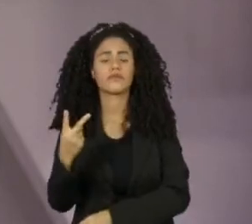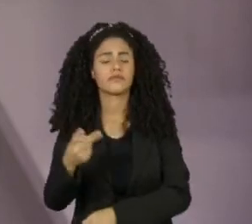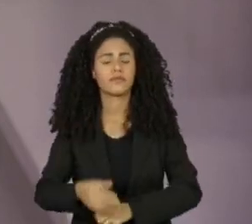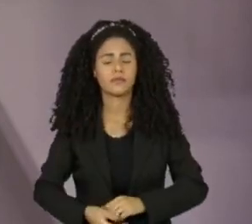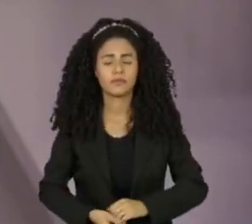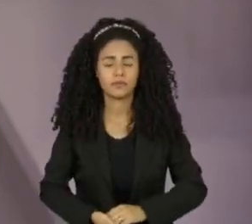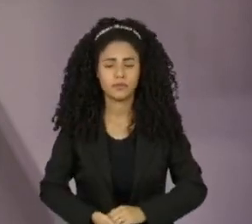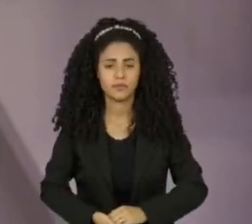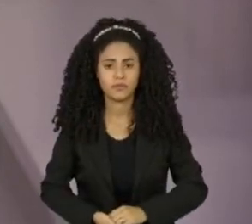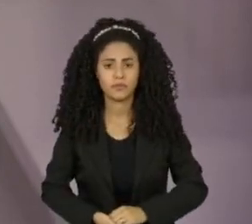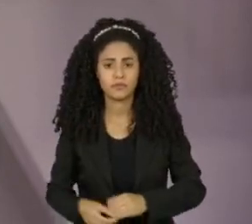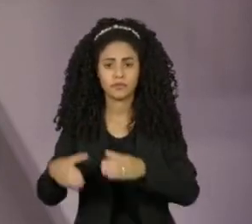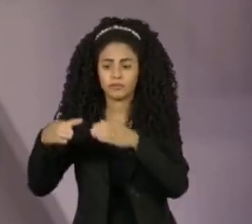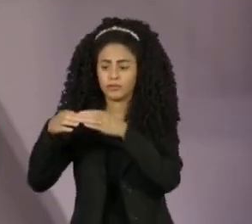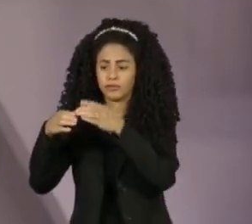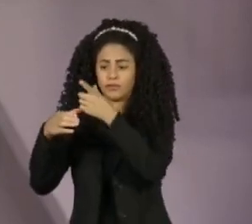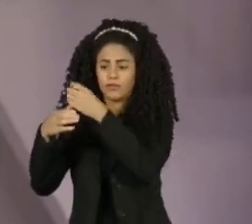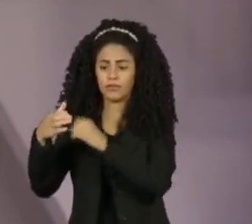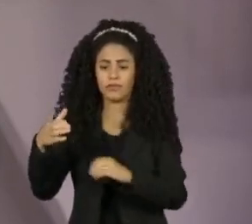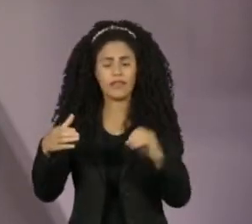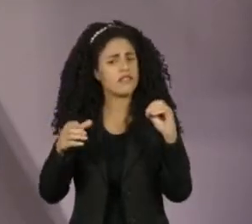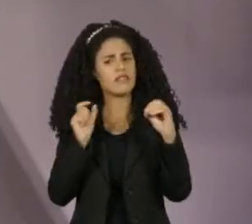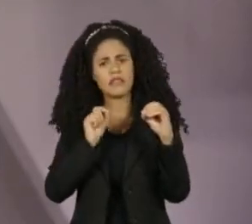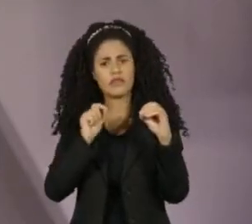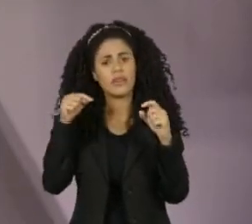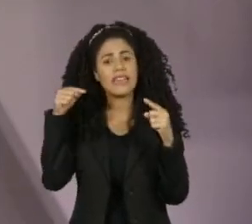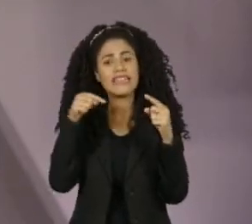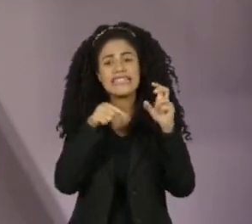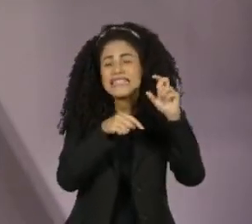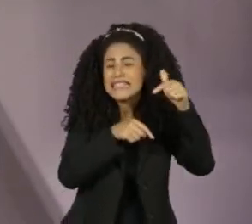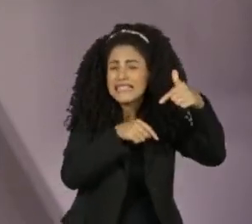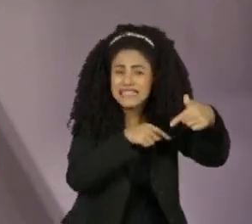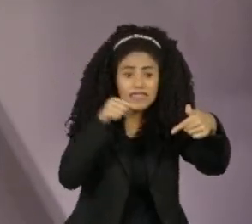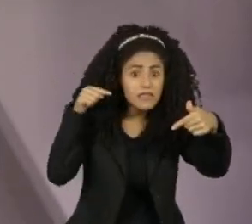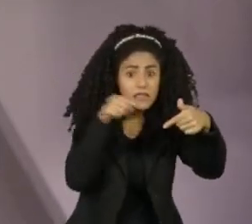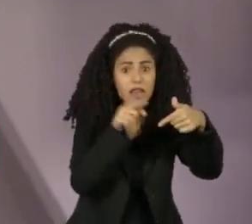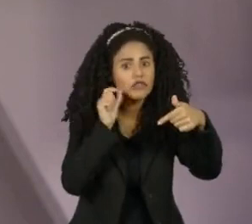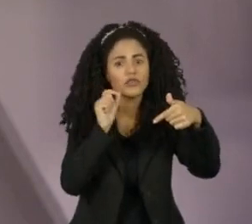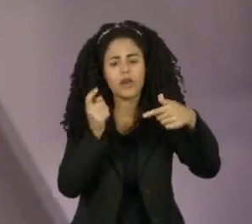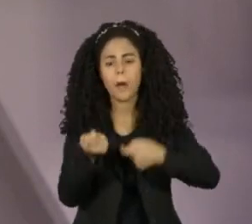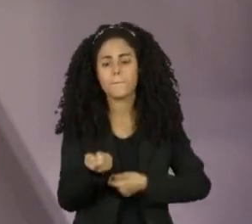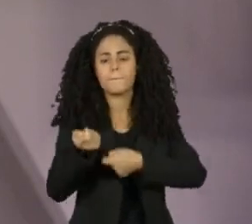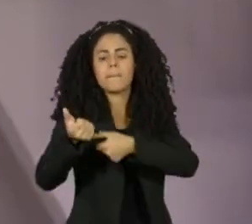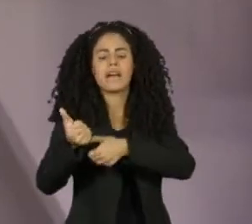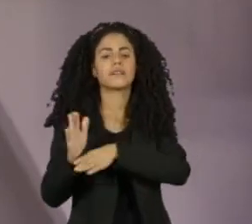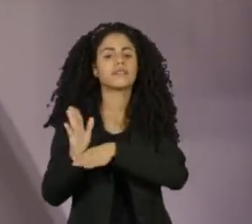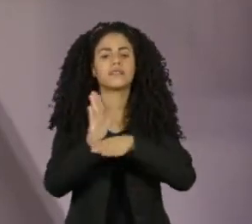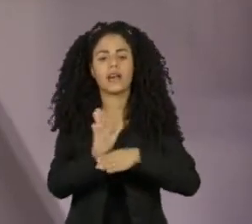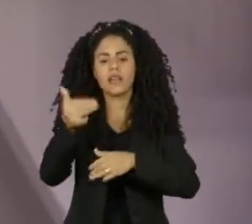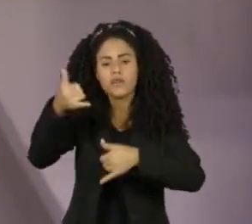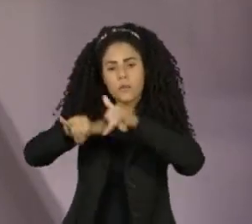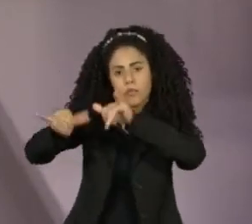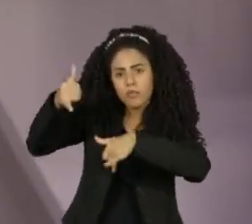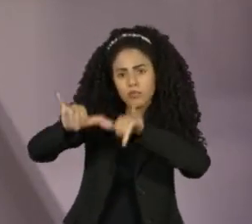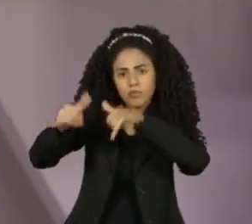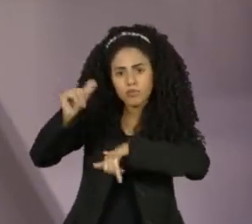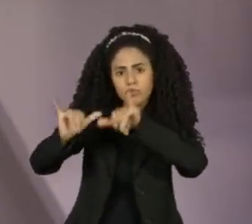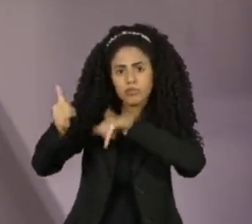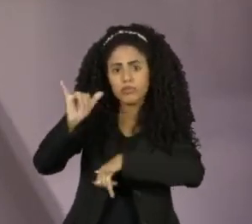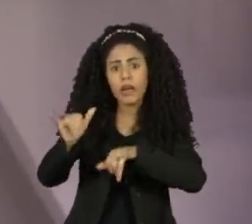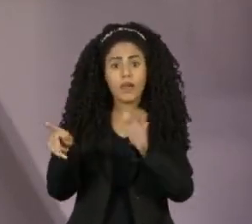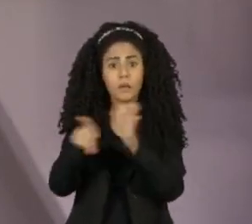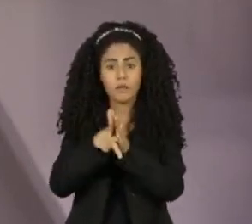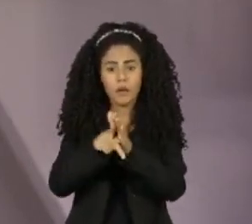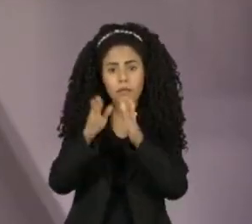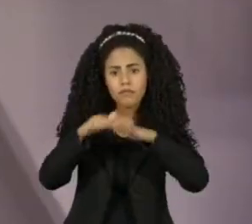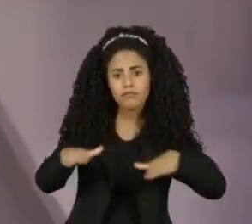De cada 10 pediatras brasileiros, 7 recebem benefícios da indústria de fórmulas infantis.